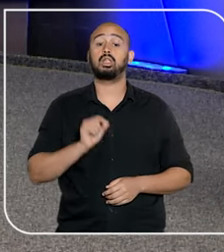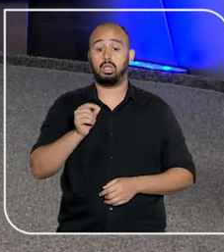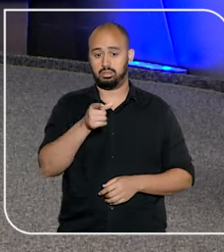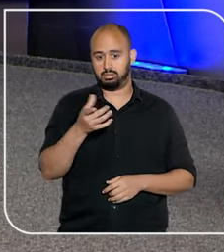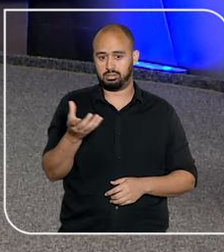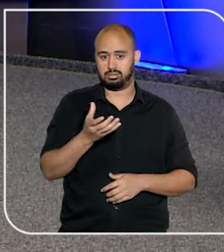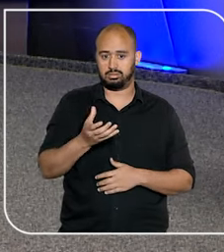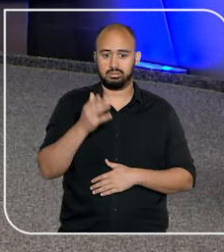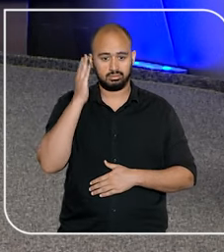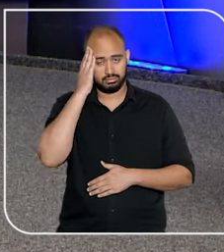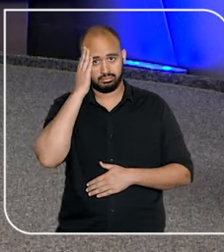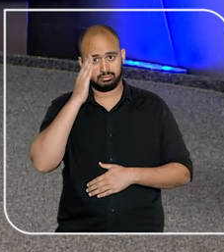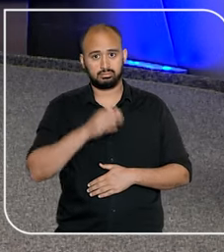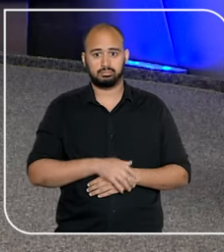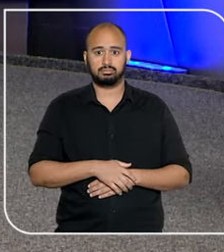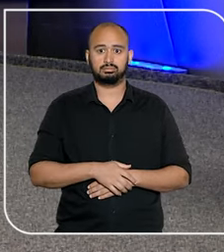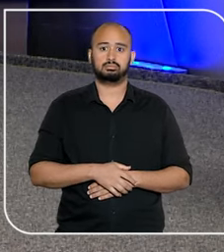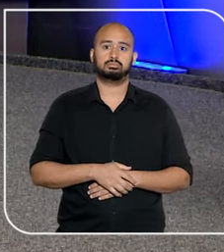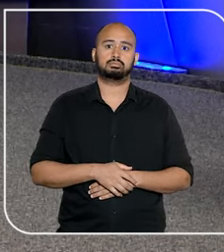concurseiro. Quer saber?